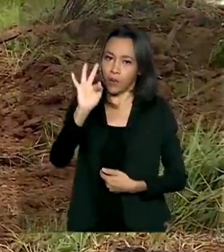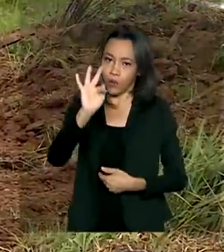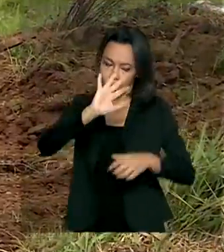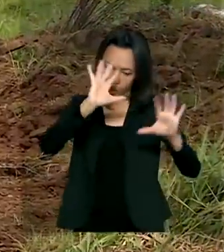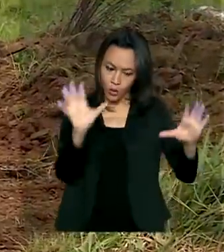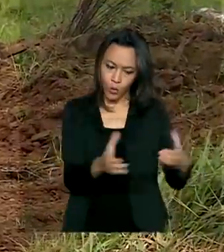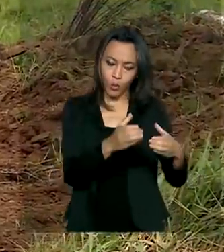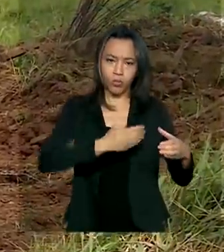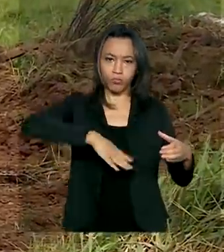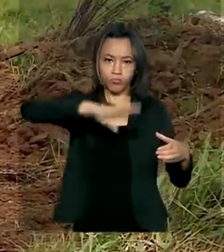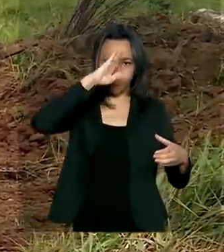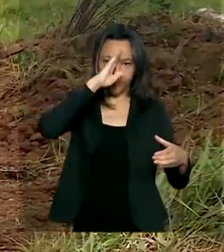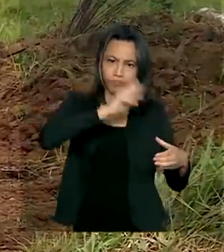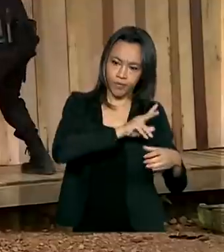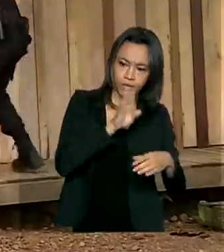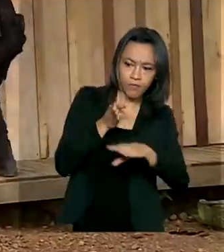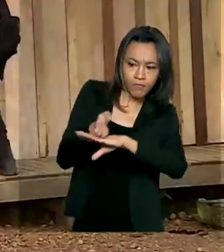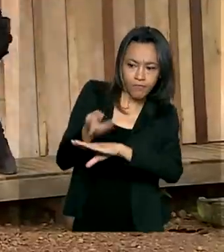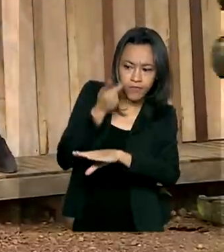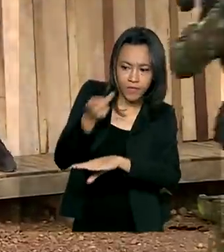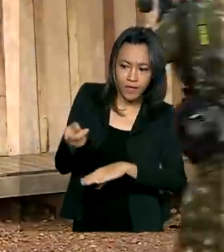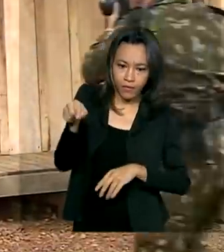Exército vieram até esta aqui.